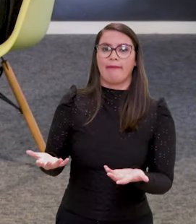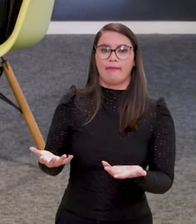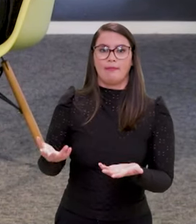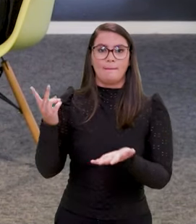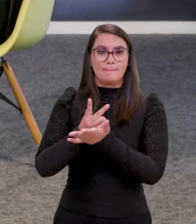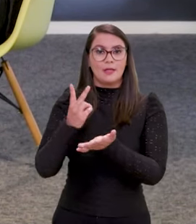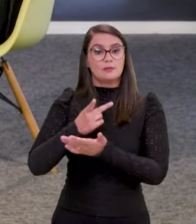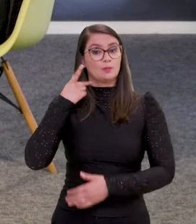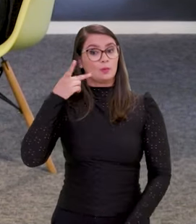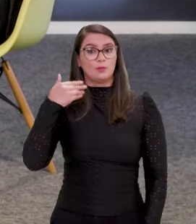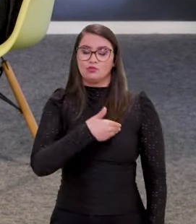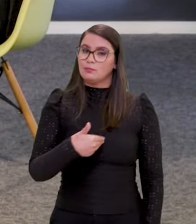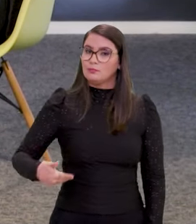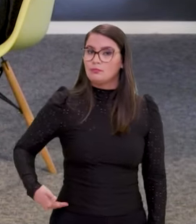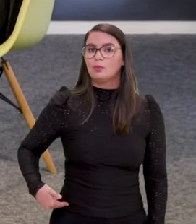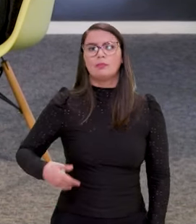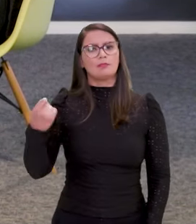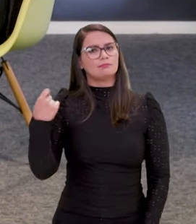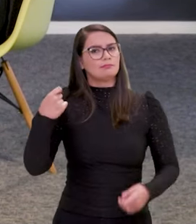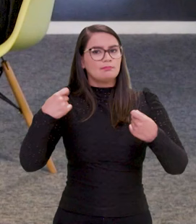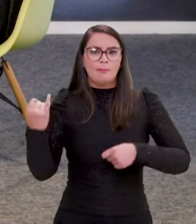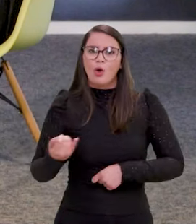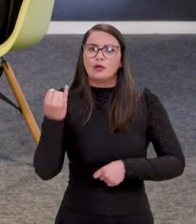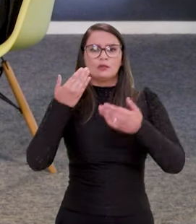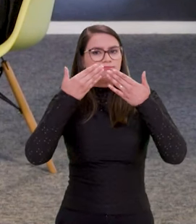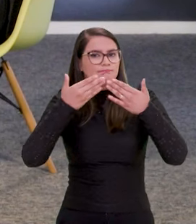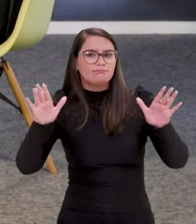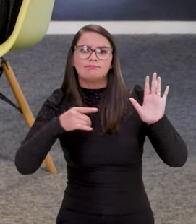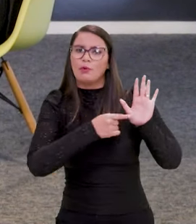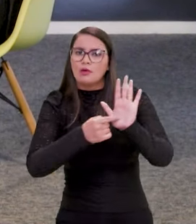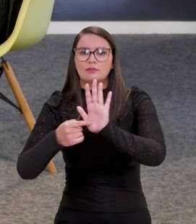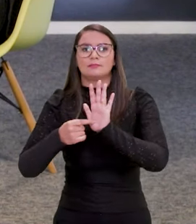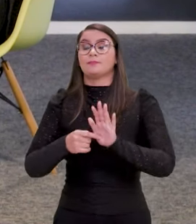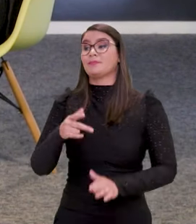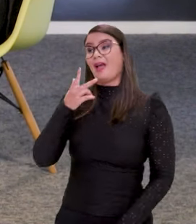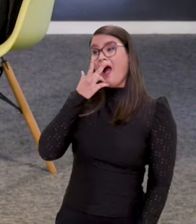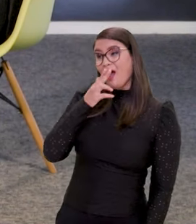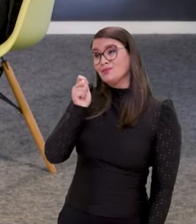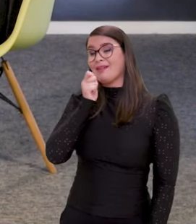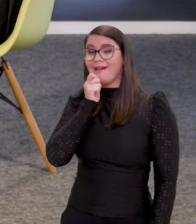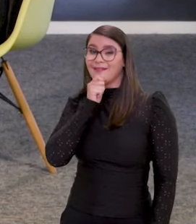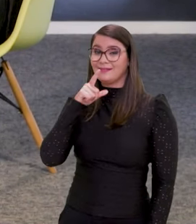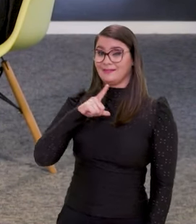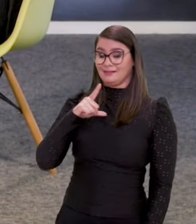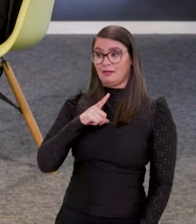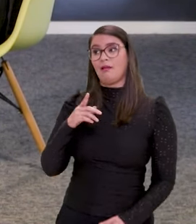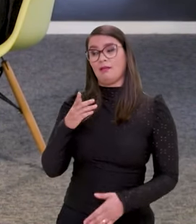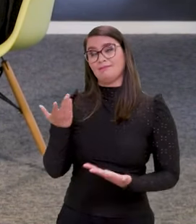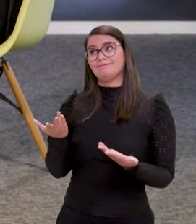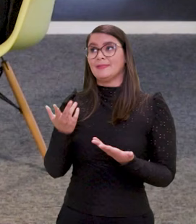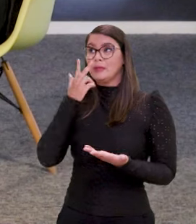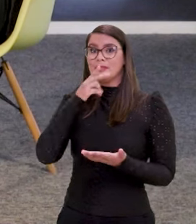para que, mesmo por uma política pública, é importante a gente dar transparência ainda nesse processo. Eu acho que ainda existe um pouco, bem ou mal, eu sei que